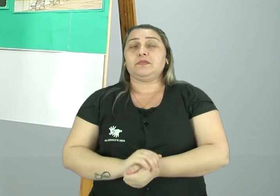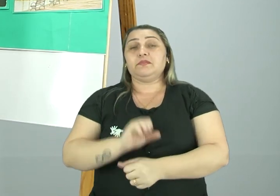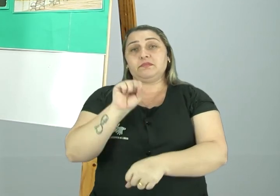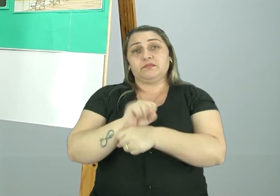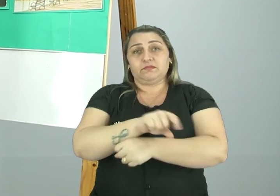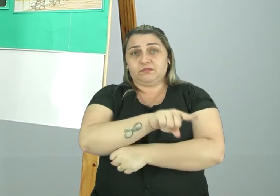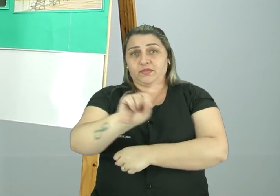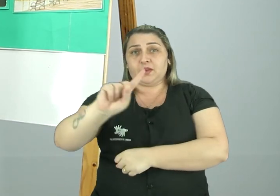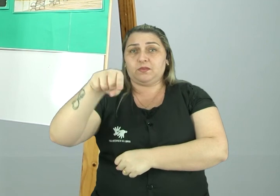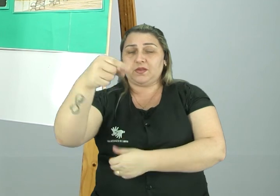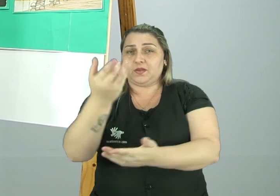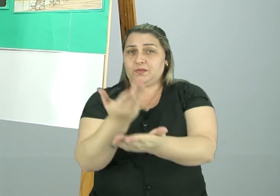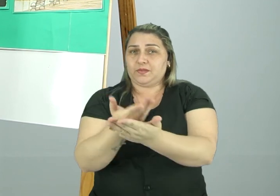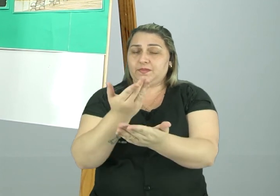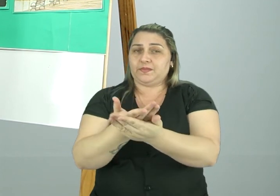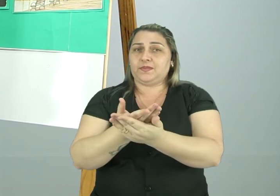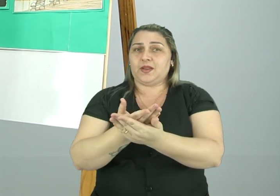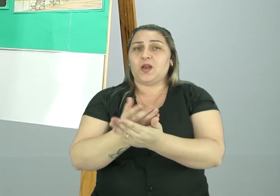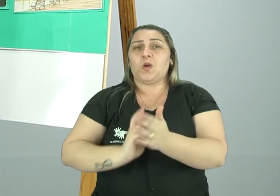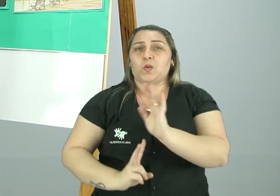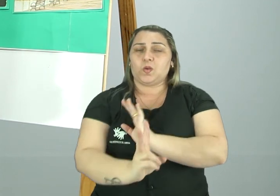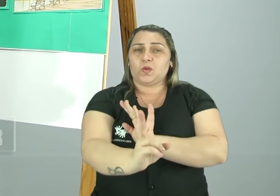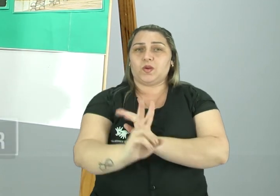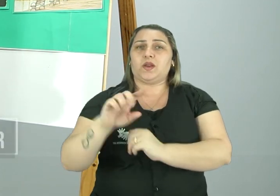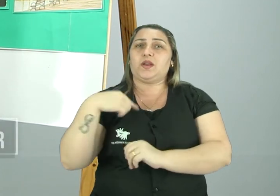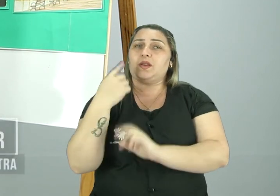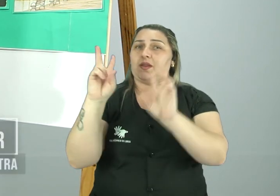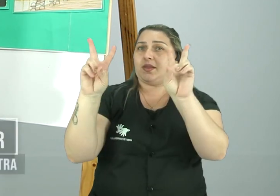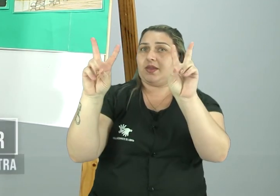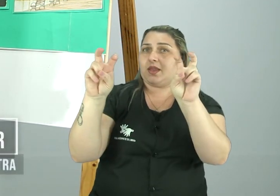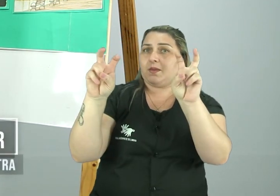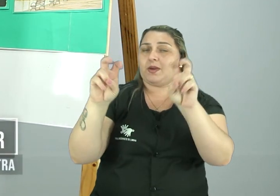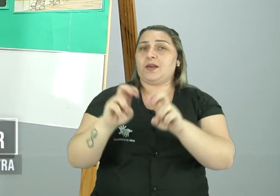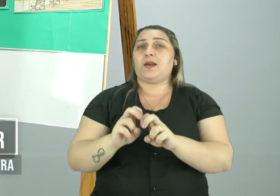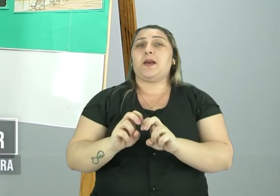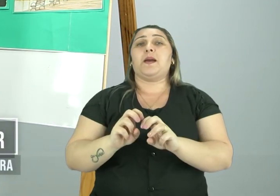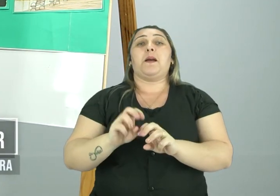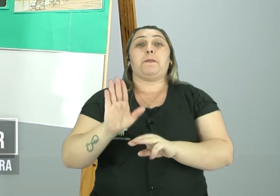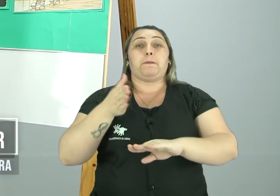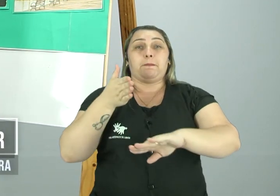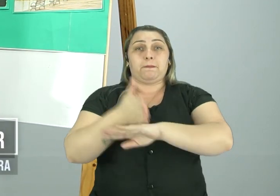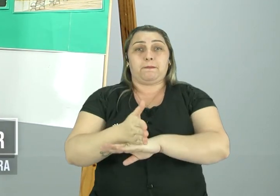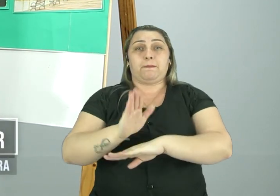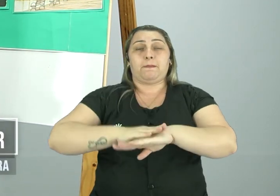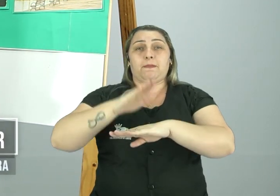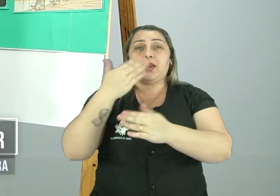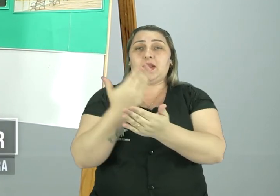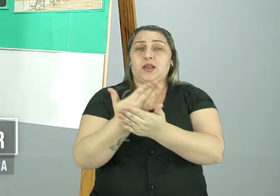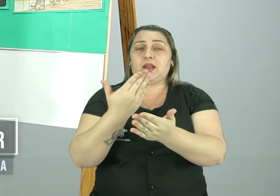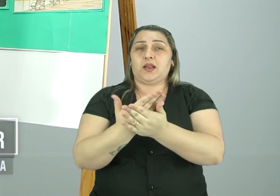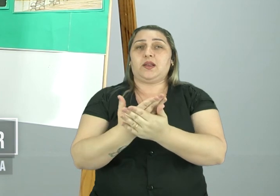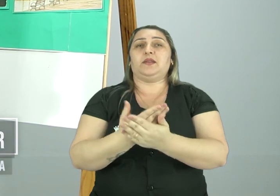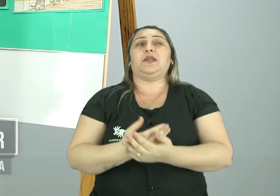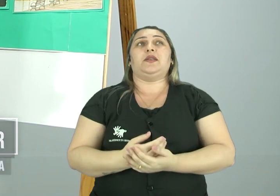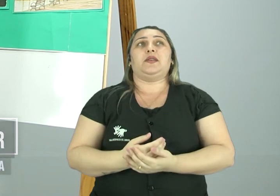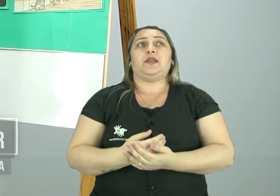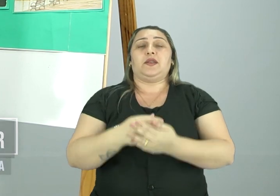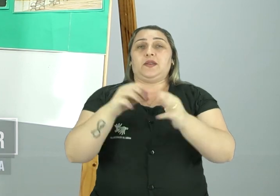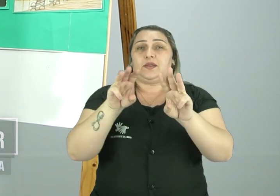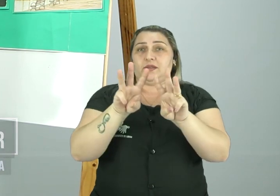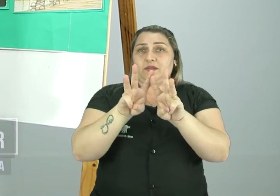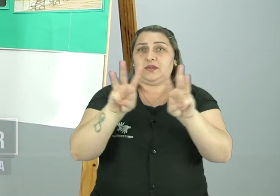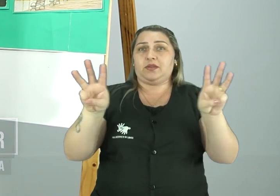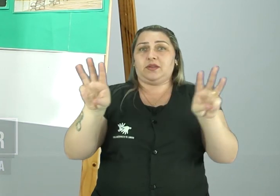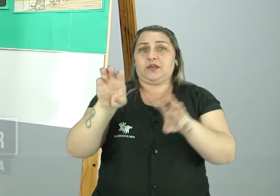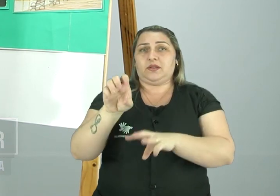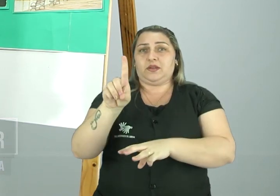eu espero você na próxima aula para continuarmos esse assunto. Para acessar essa aula e outras, você acessa